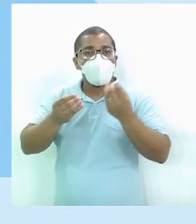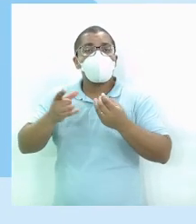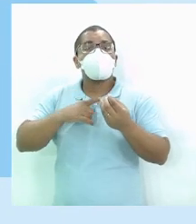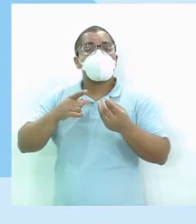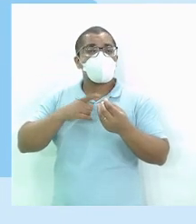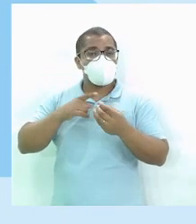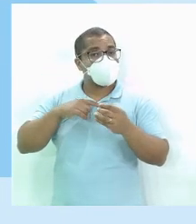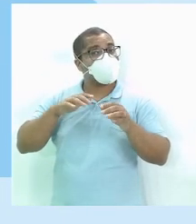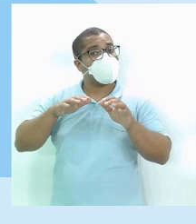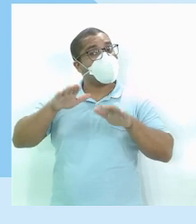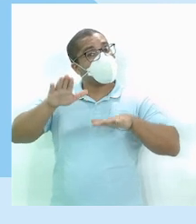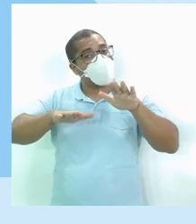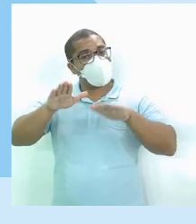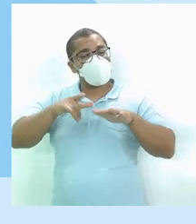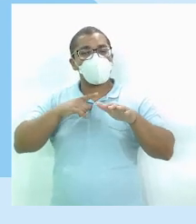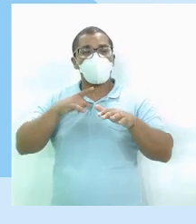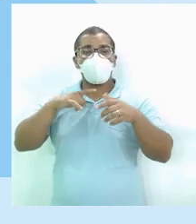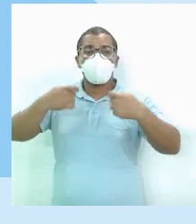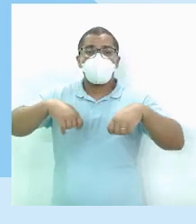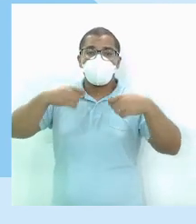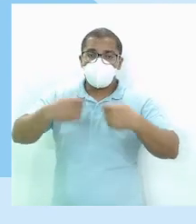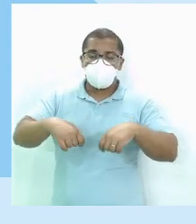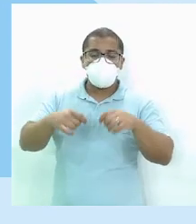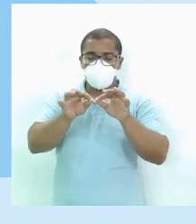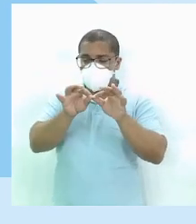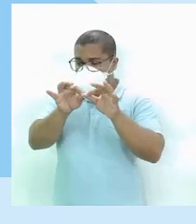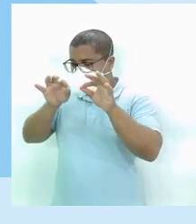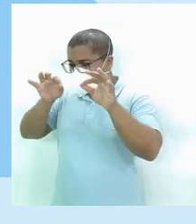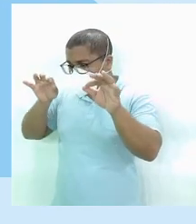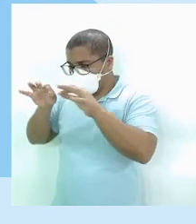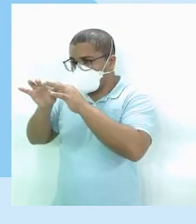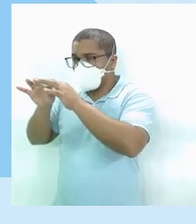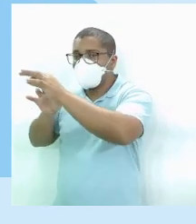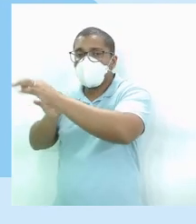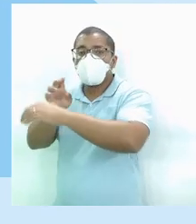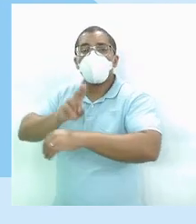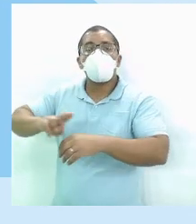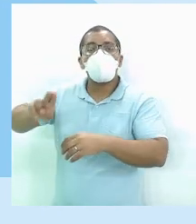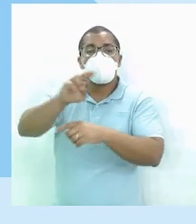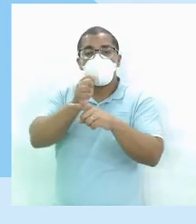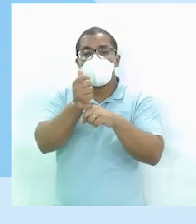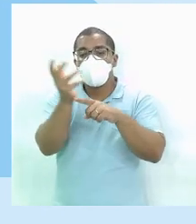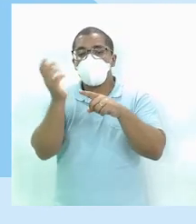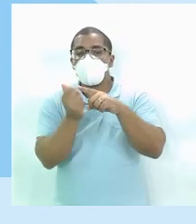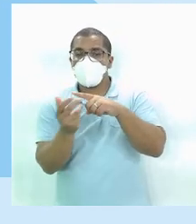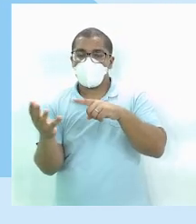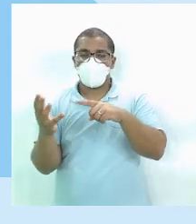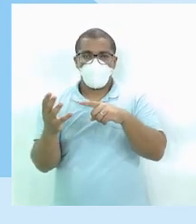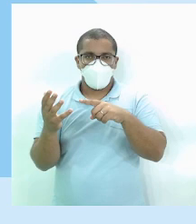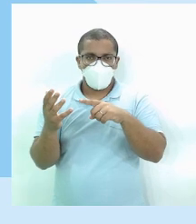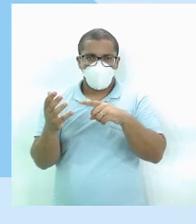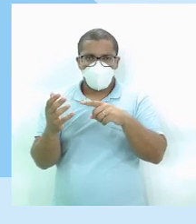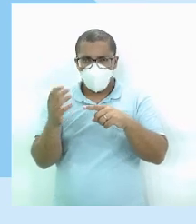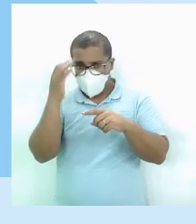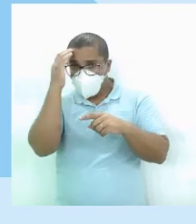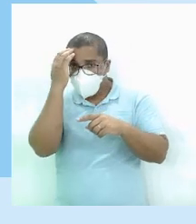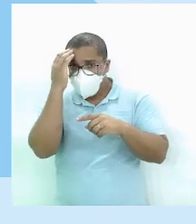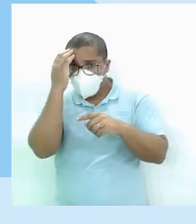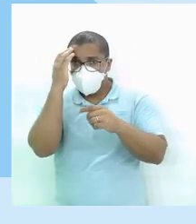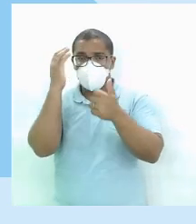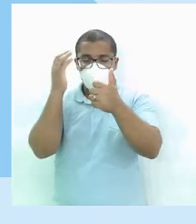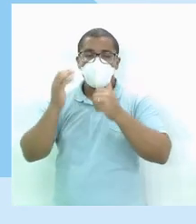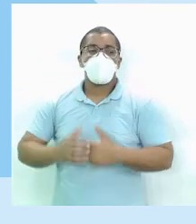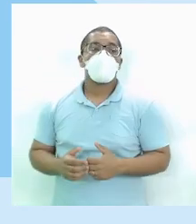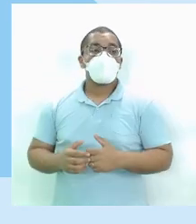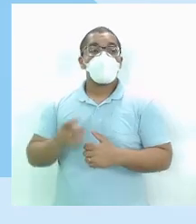quando De vez essas necessidades De medições Nós usávamos as frações A partir da unidade Tá tranquilo? Então preste